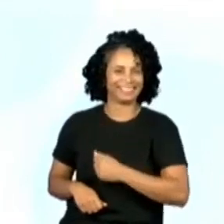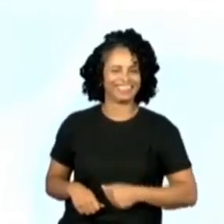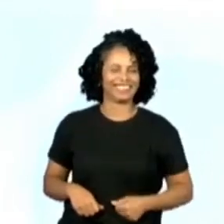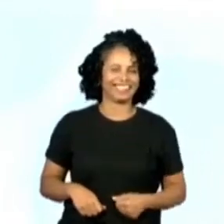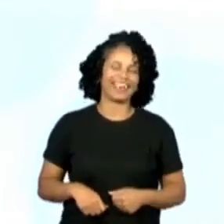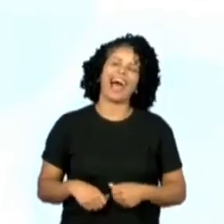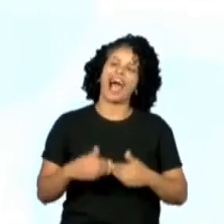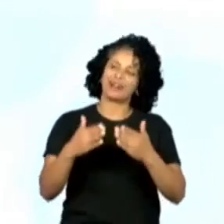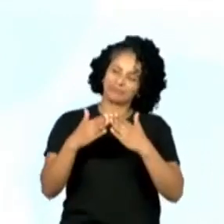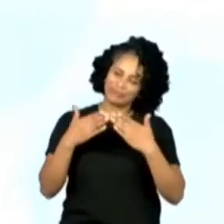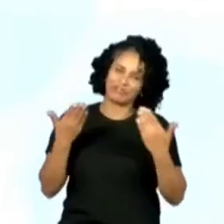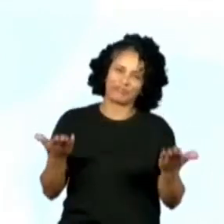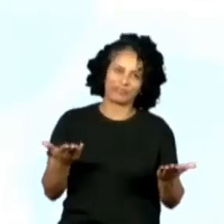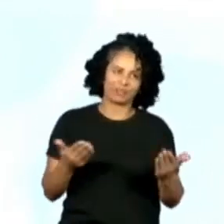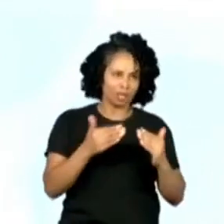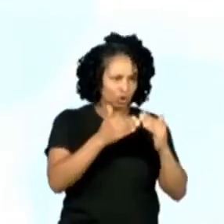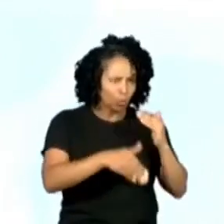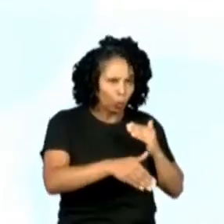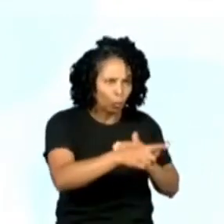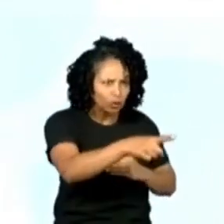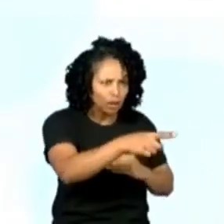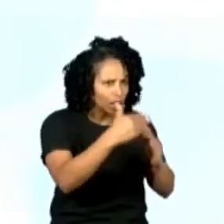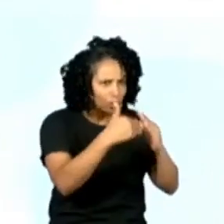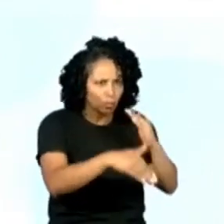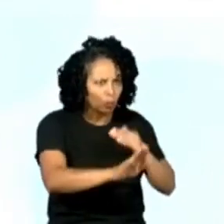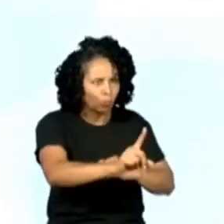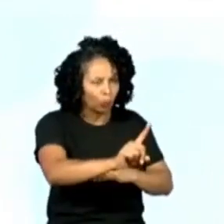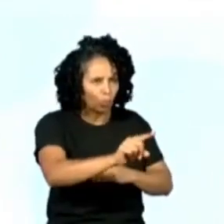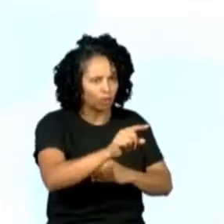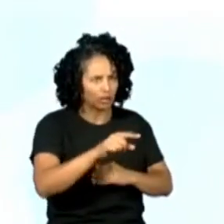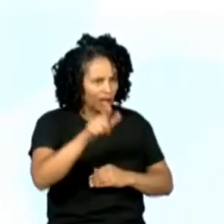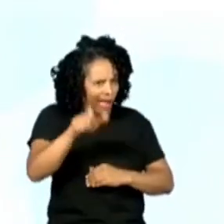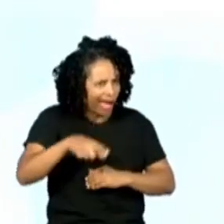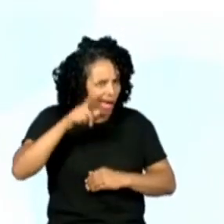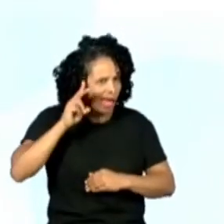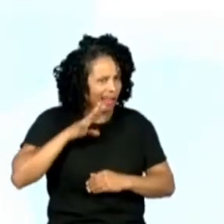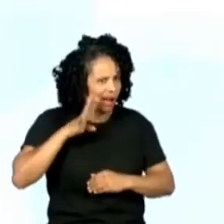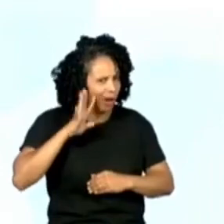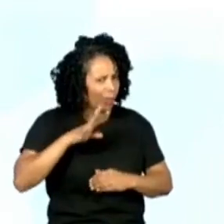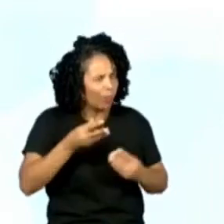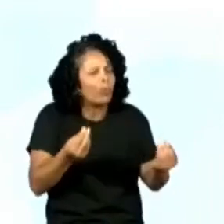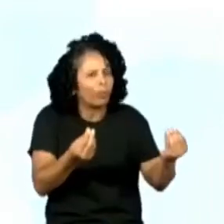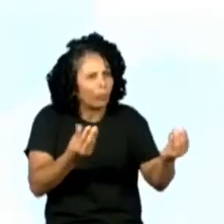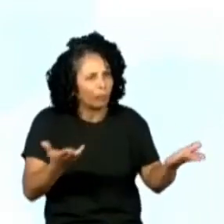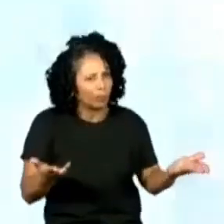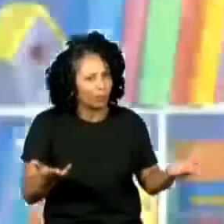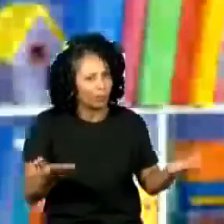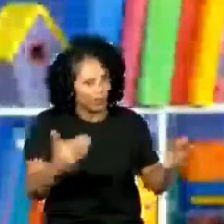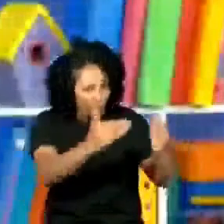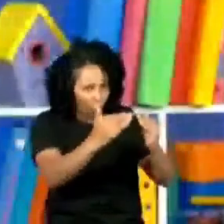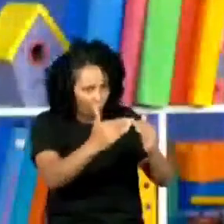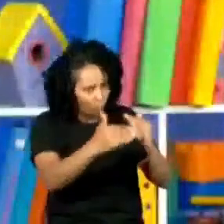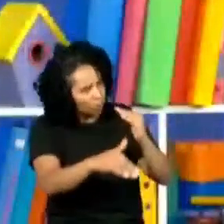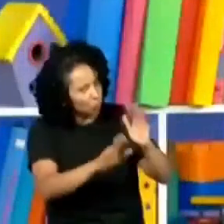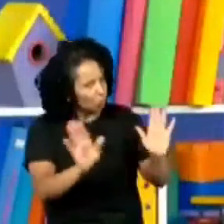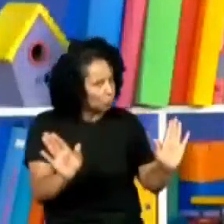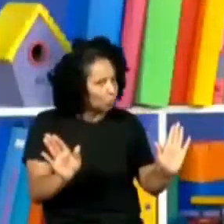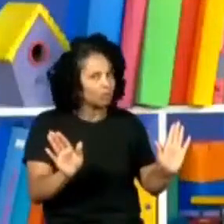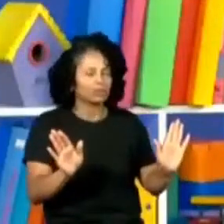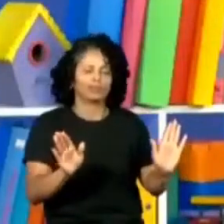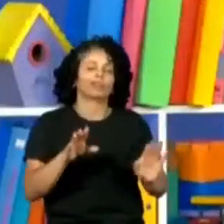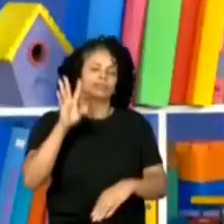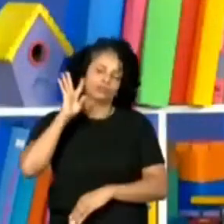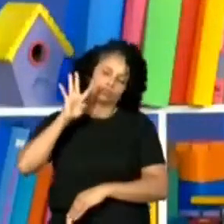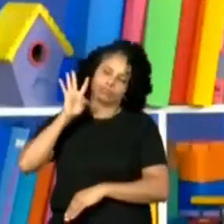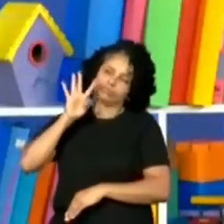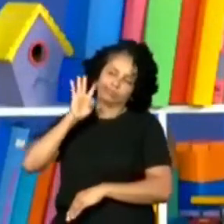Ah, eu já Você discorda que ela não é legal? Você concorda ou discorda? Não, ela é muito